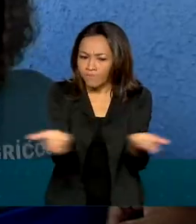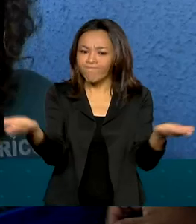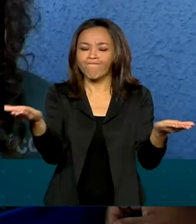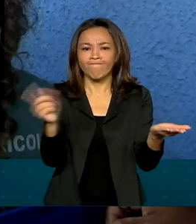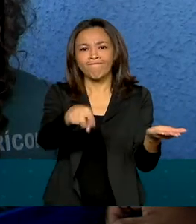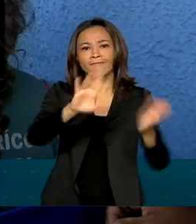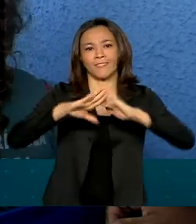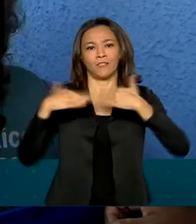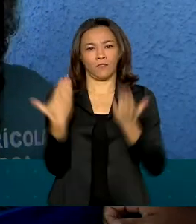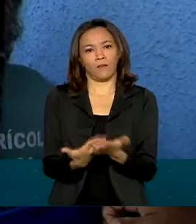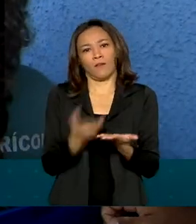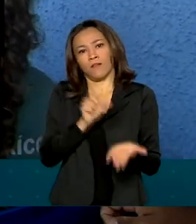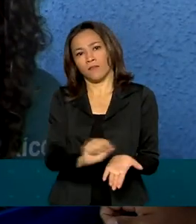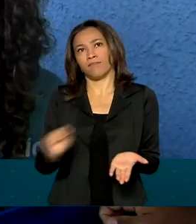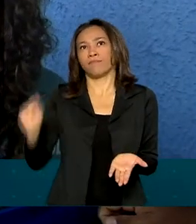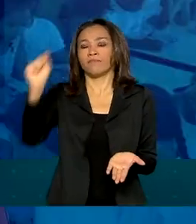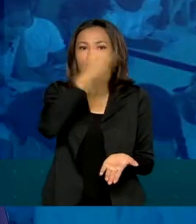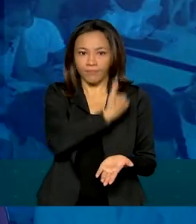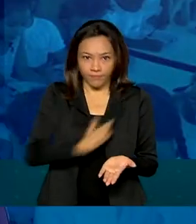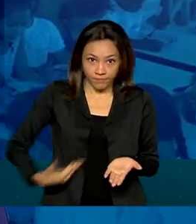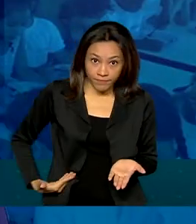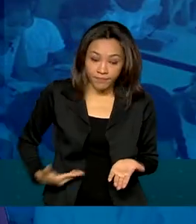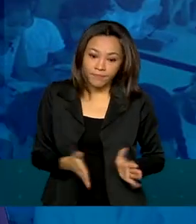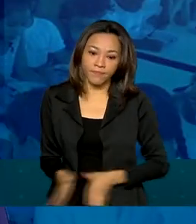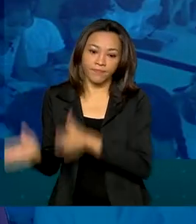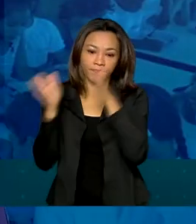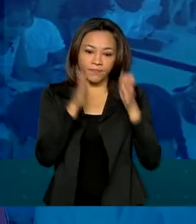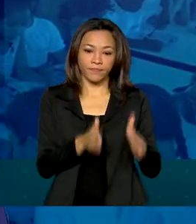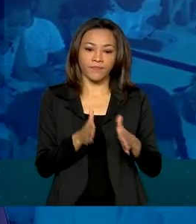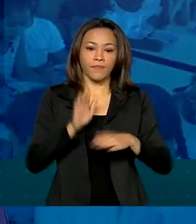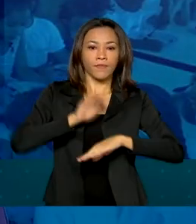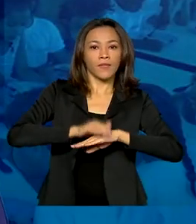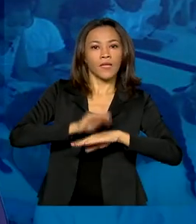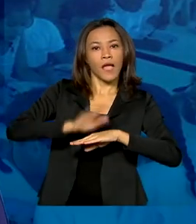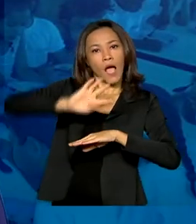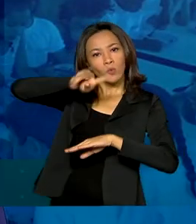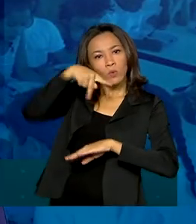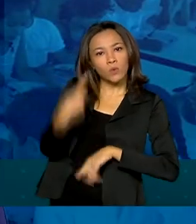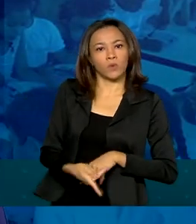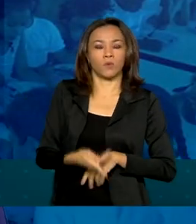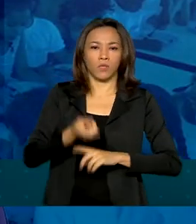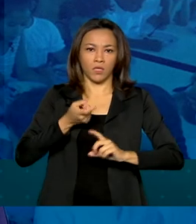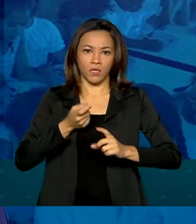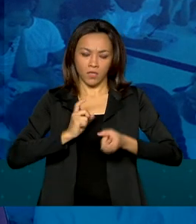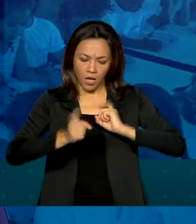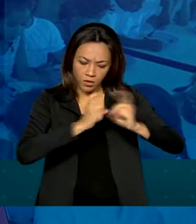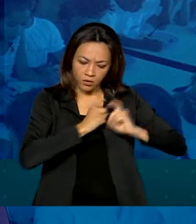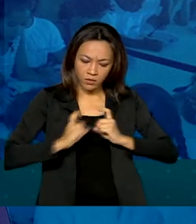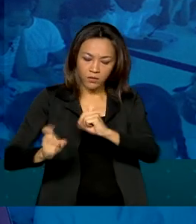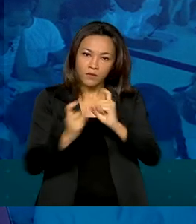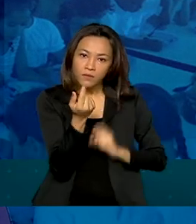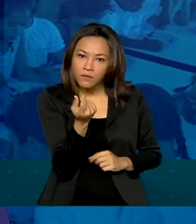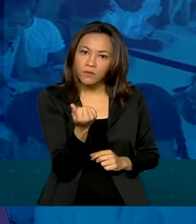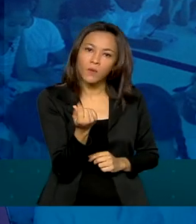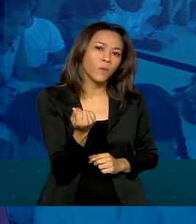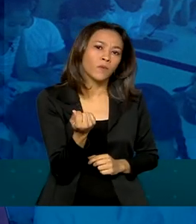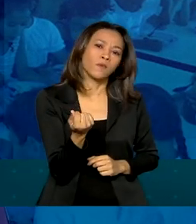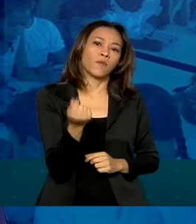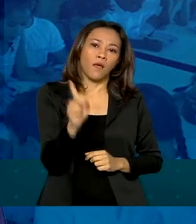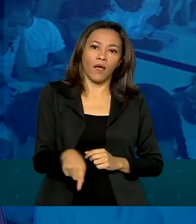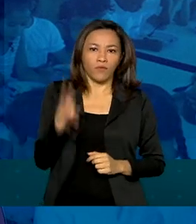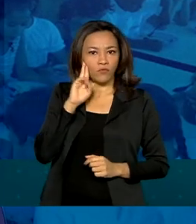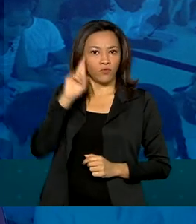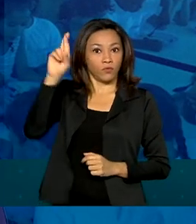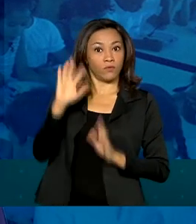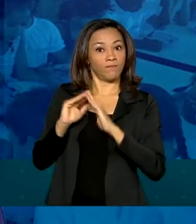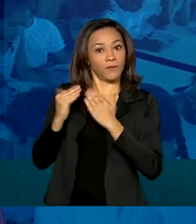às instituições públicas de ensino. A autonomia da gestão desses recursos parte, a princípio, pelo diretor